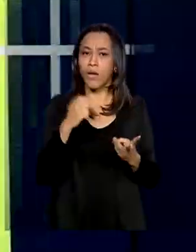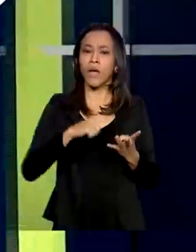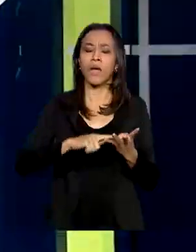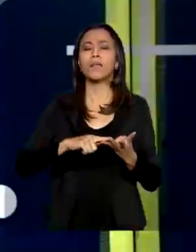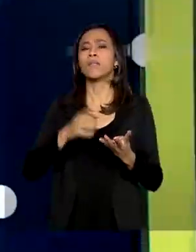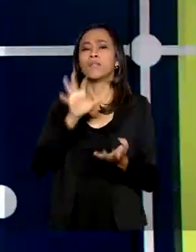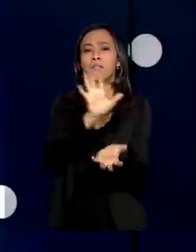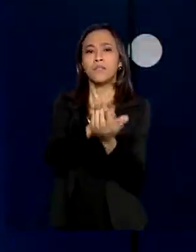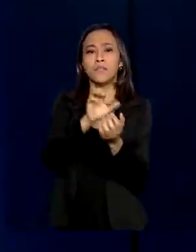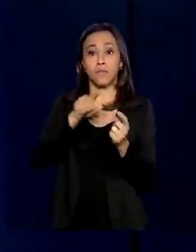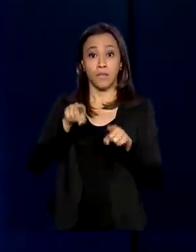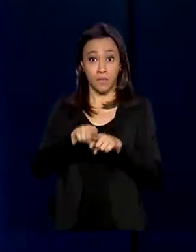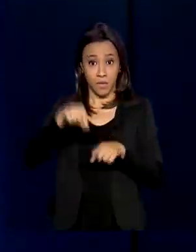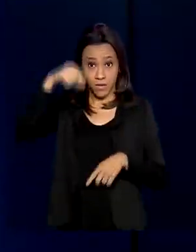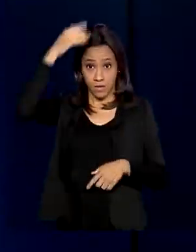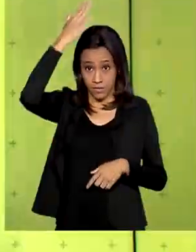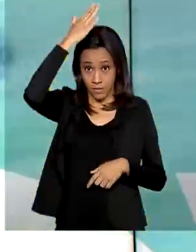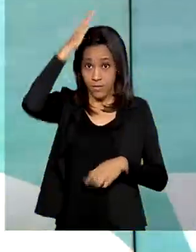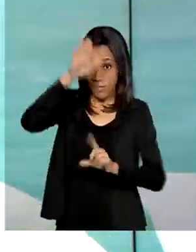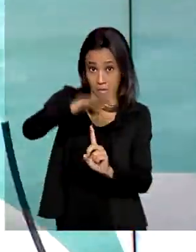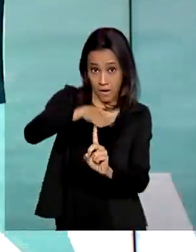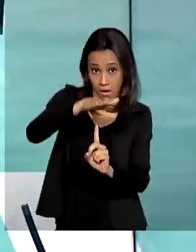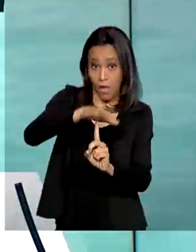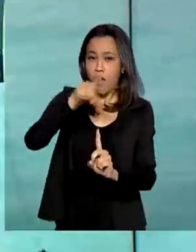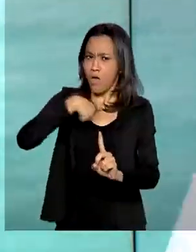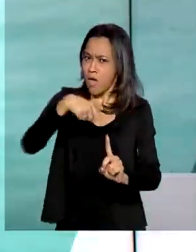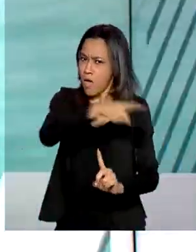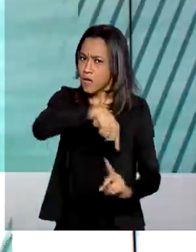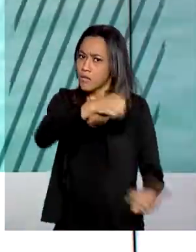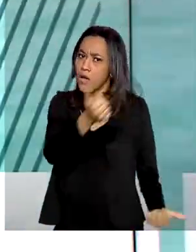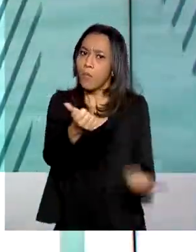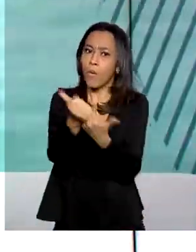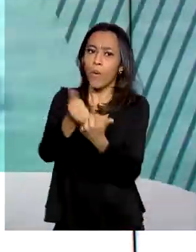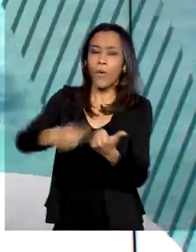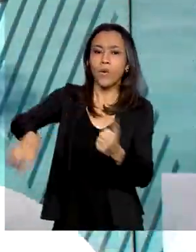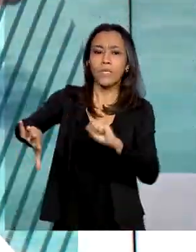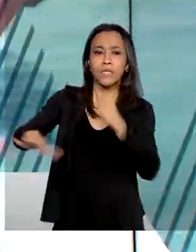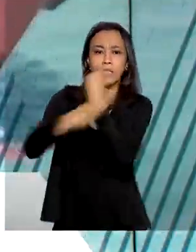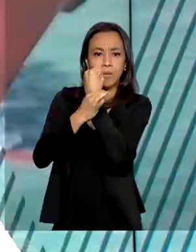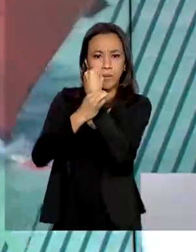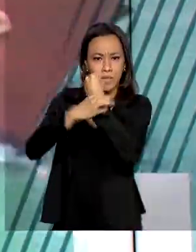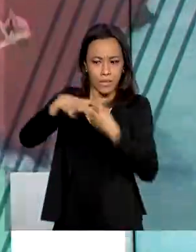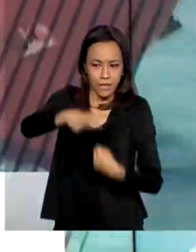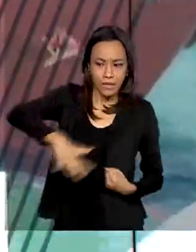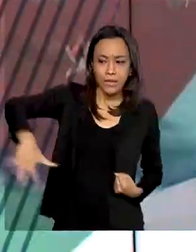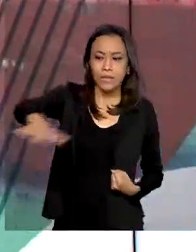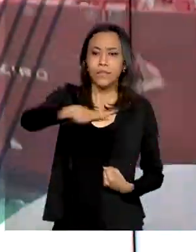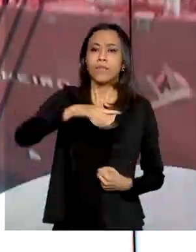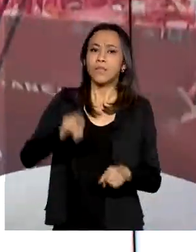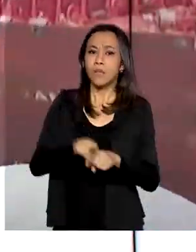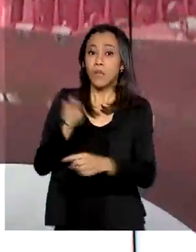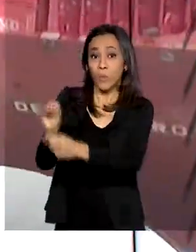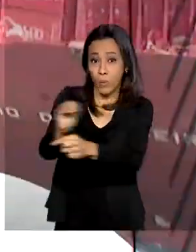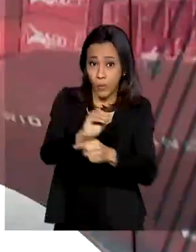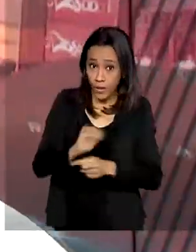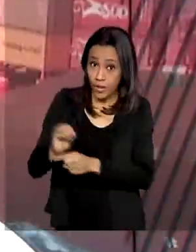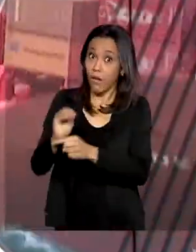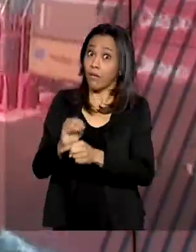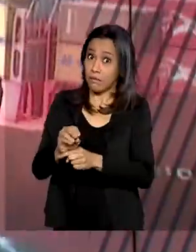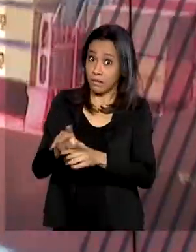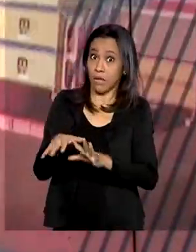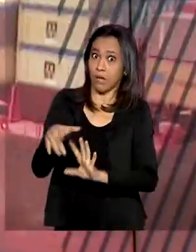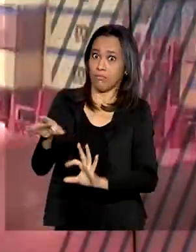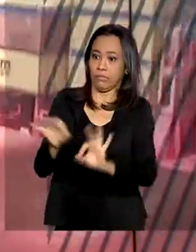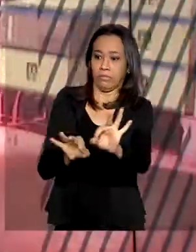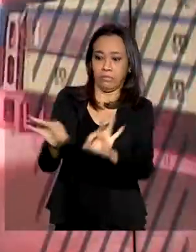Paraná. A Força apoia os órgãos de segurança estaduais no policiamento ostensivo e na preservação da ordem pública